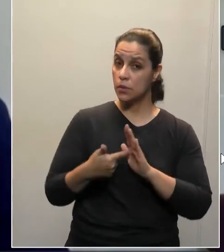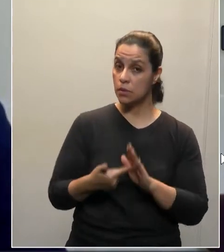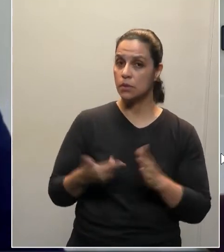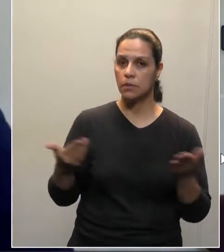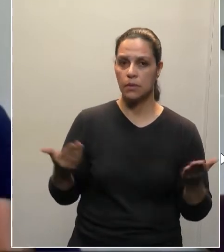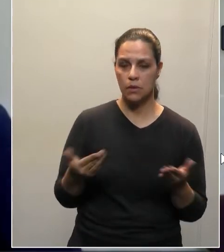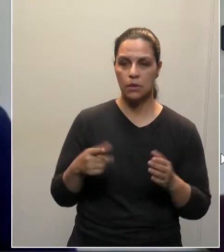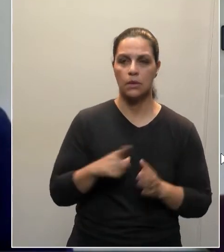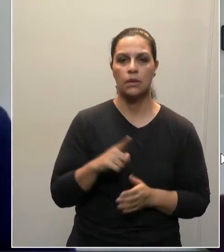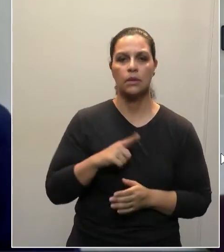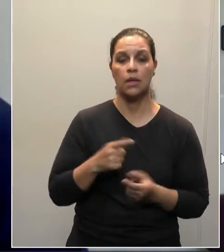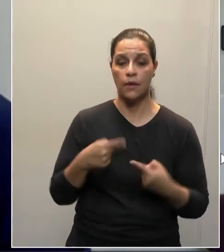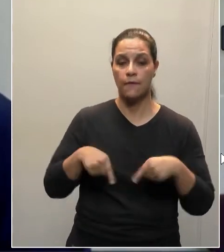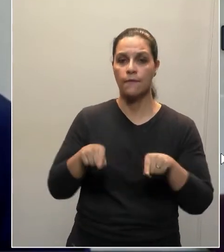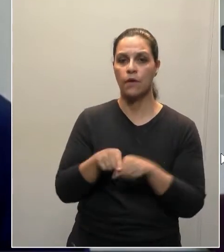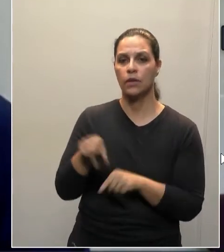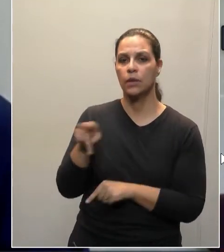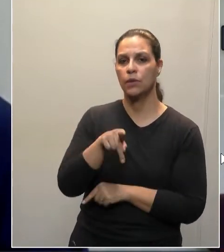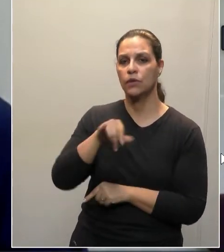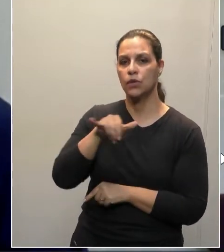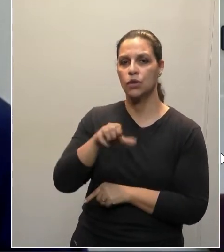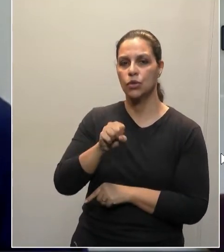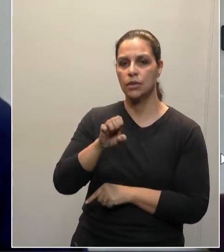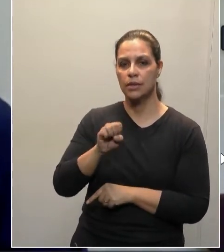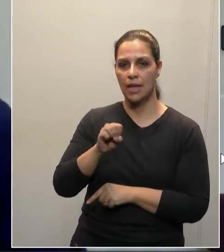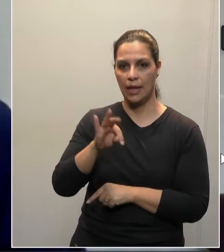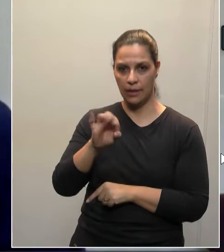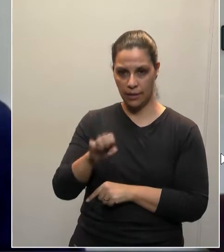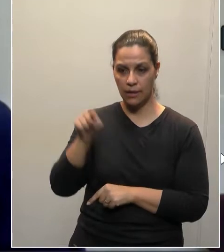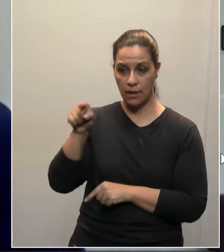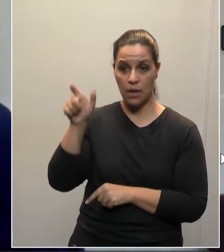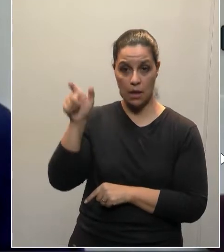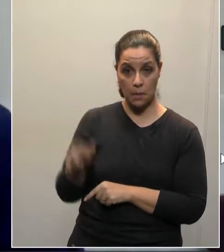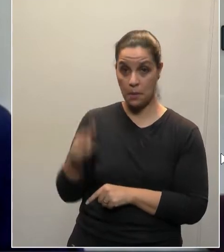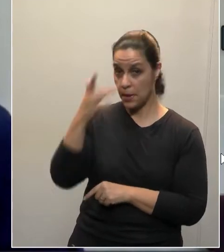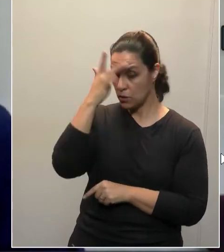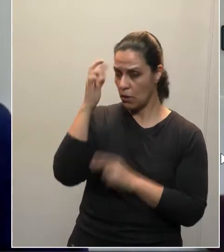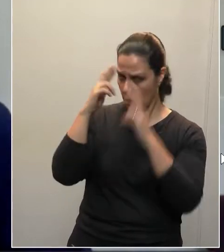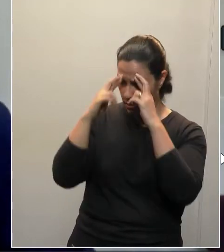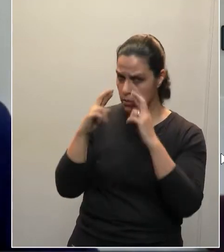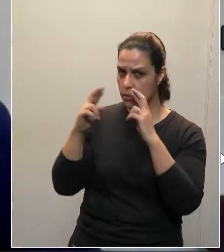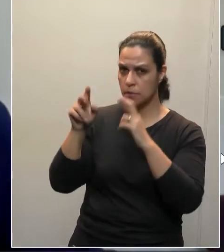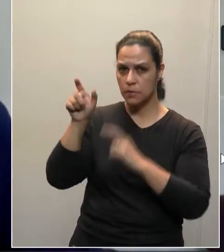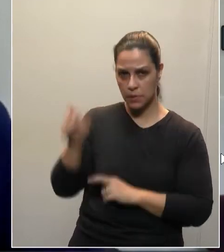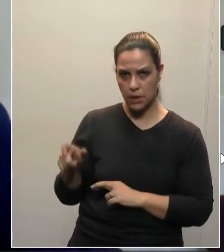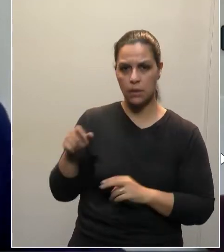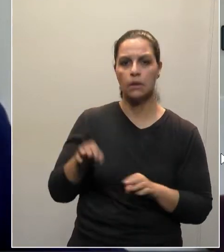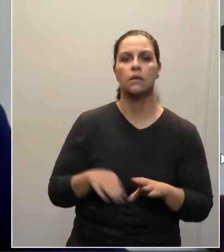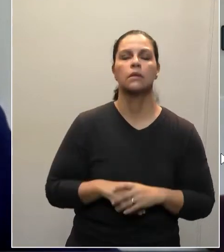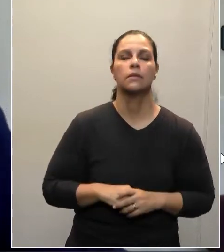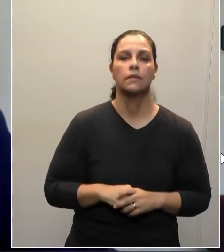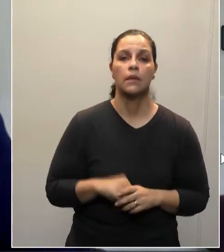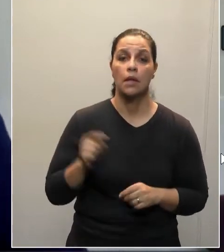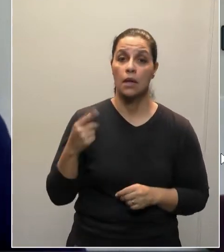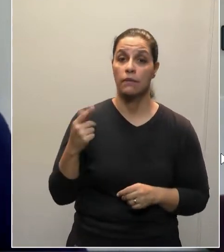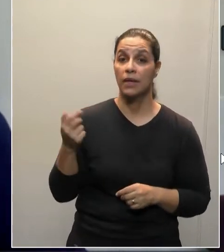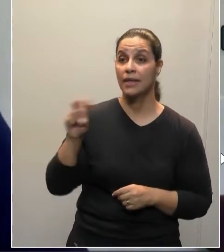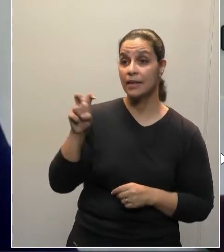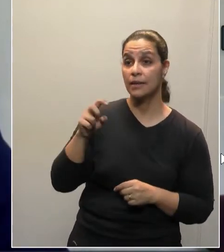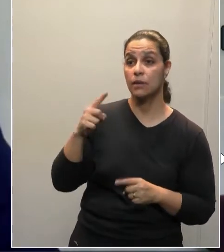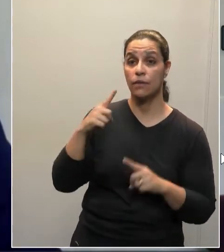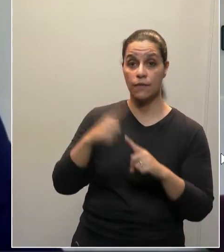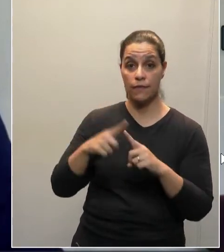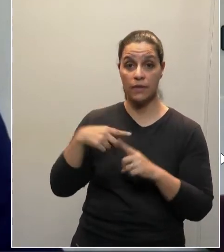a reeleição da professora Josete, uma professora muito respeitada, vai exercer o quinto